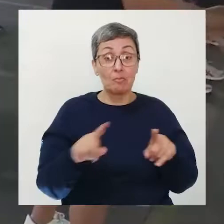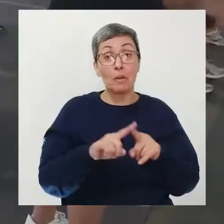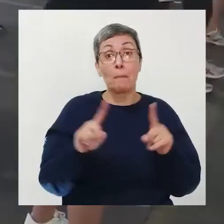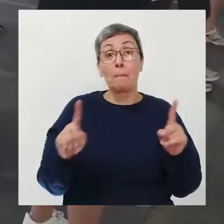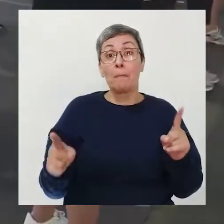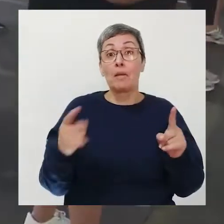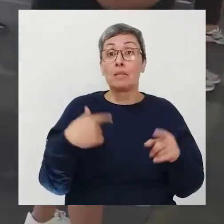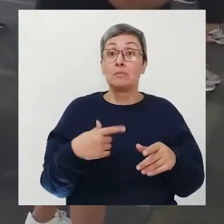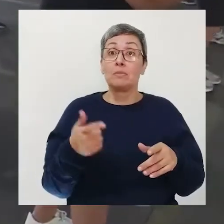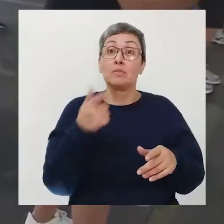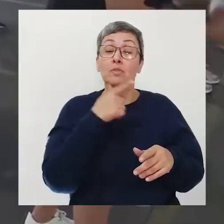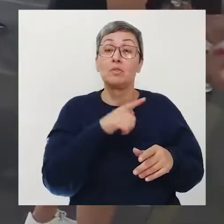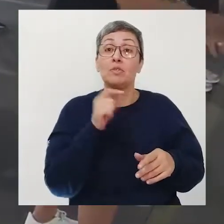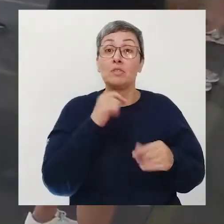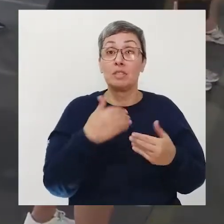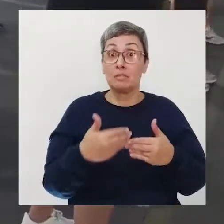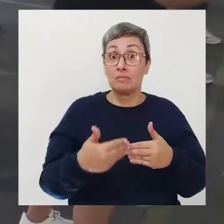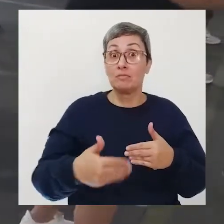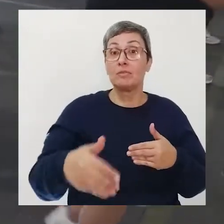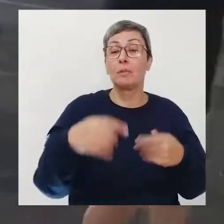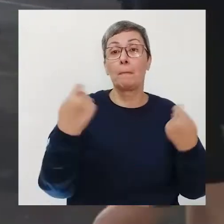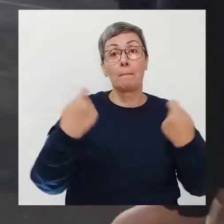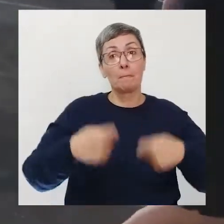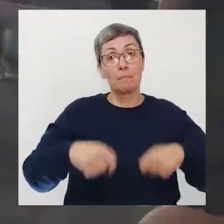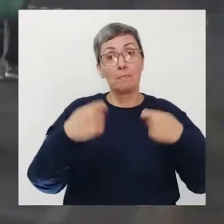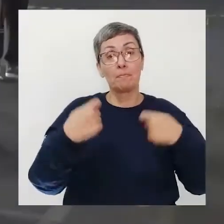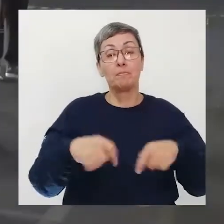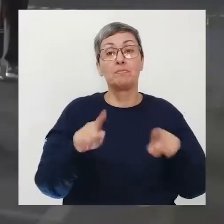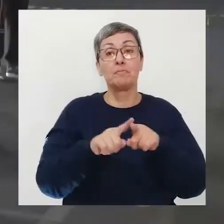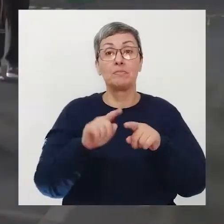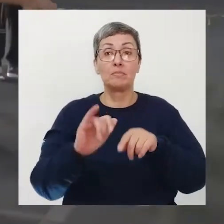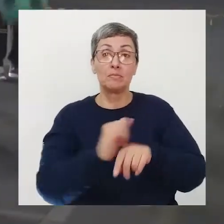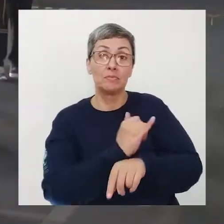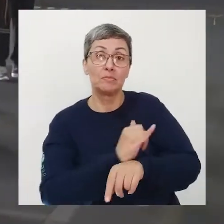saúde e dessa combinação essa turma entende